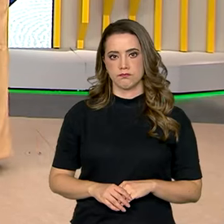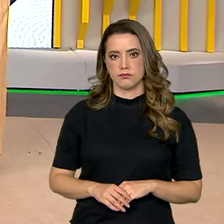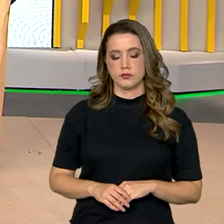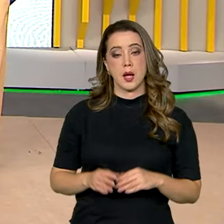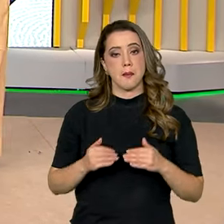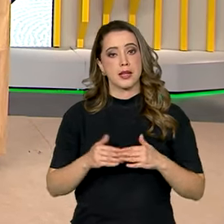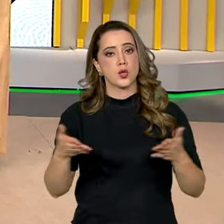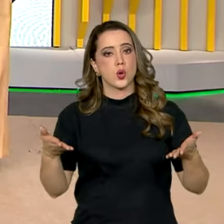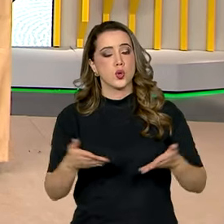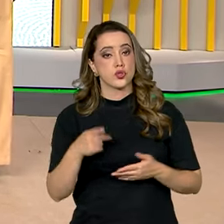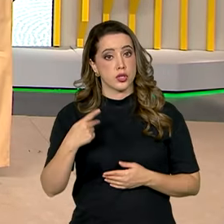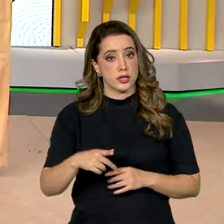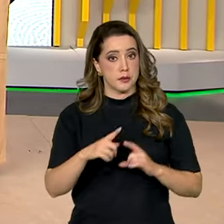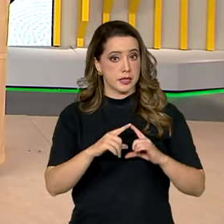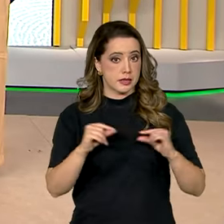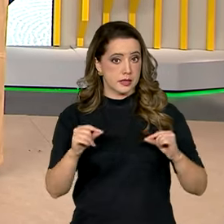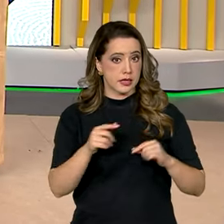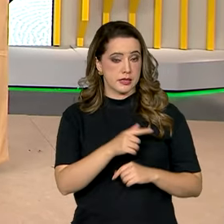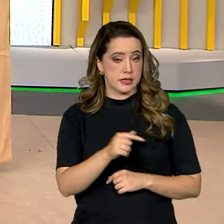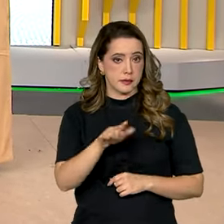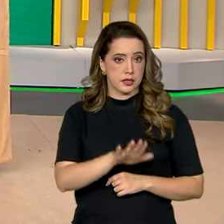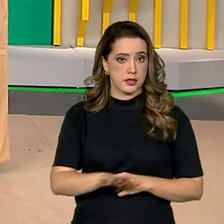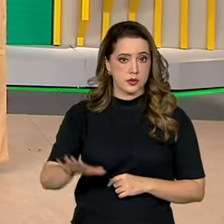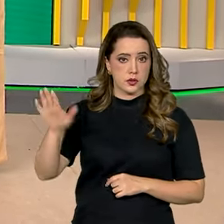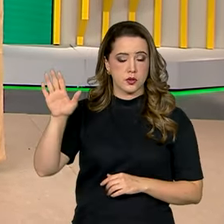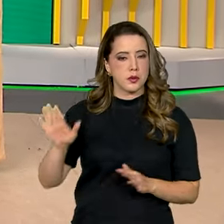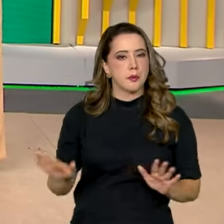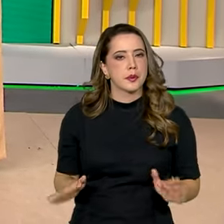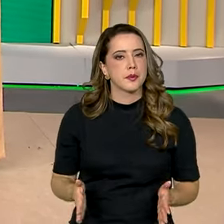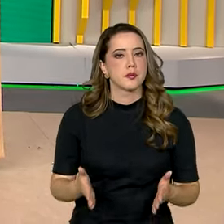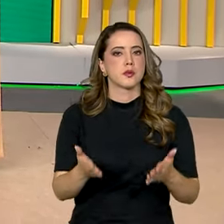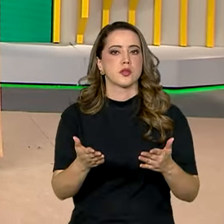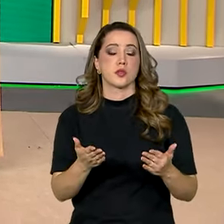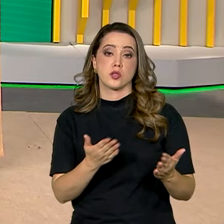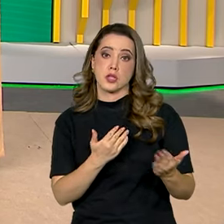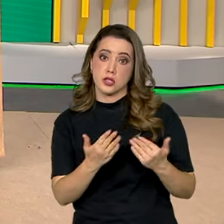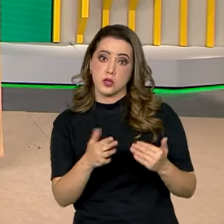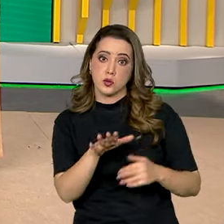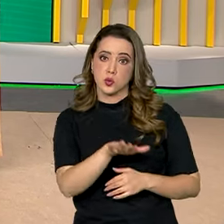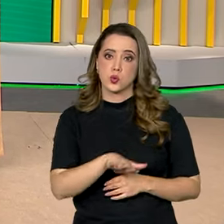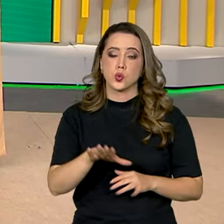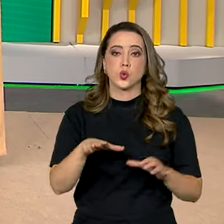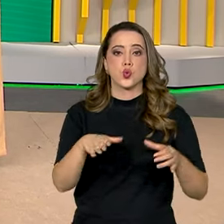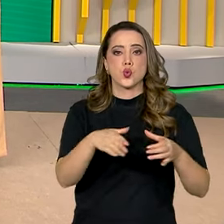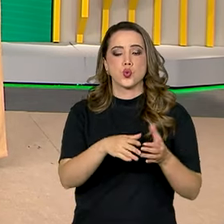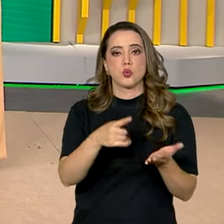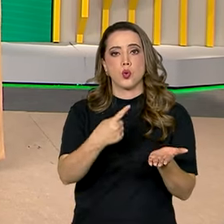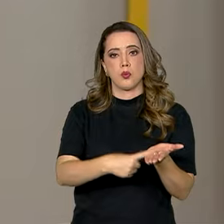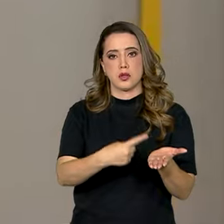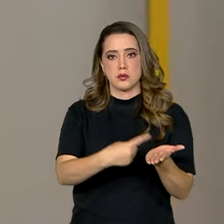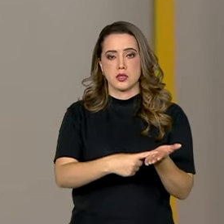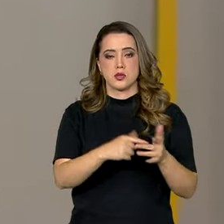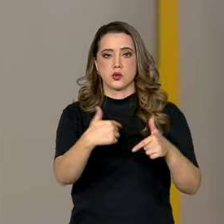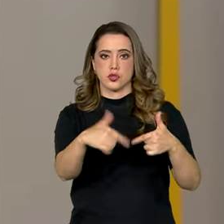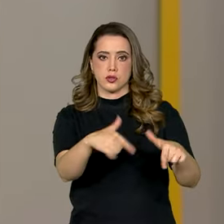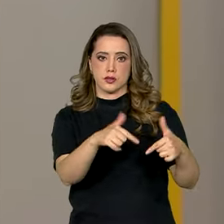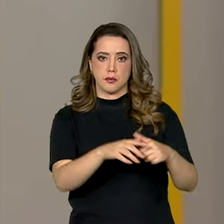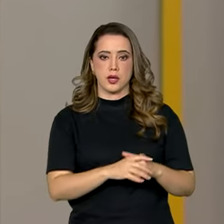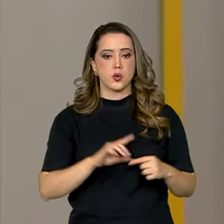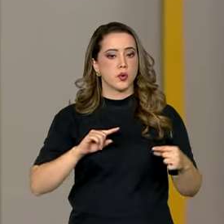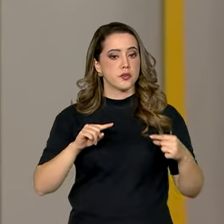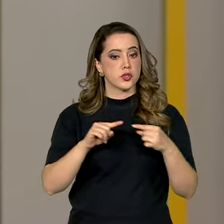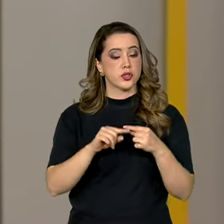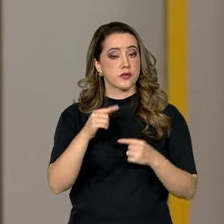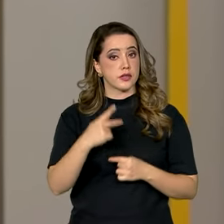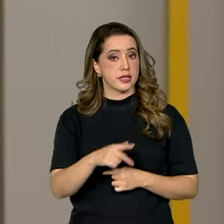Foi aberta hoje aqui em Brasília a Semana Nacional para a Promoção da Negociação Coletiva. A meta da semana